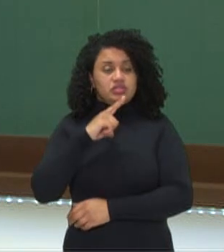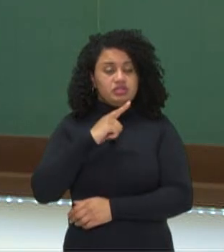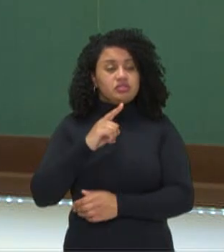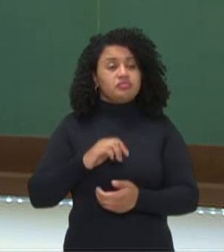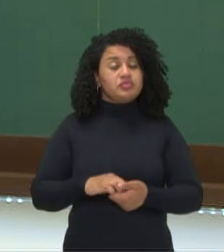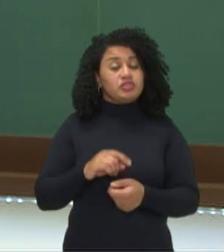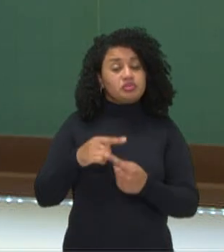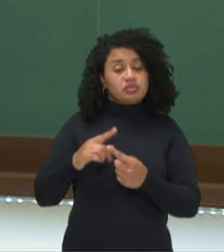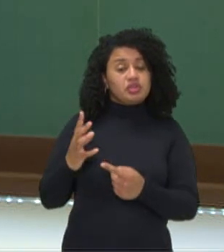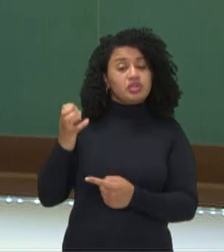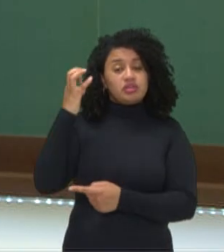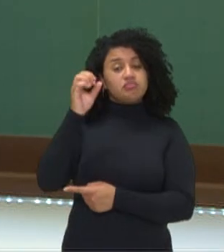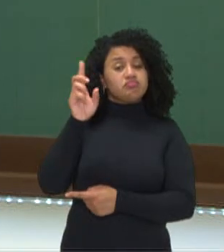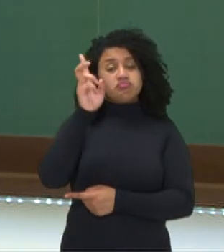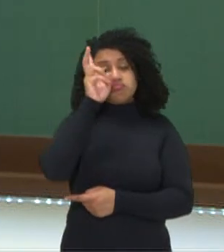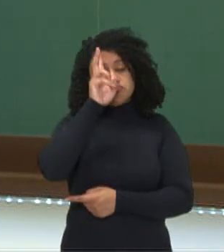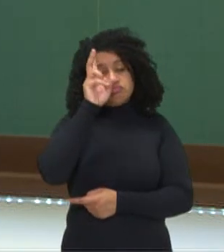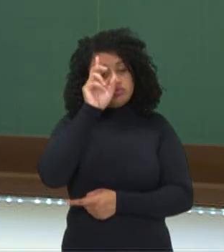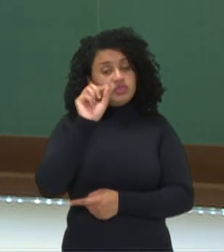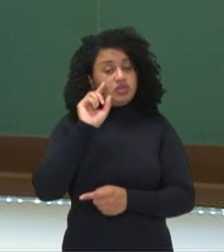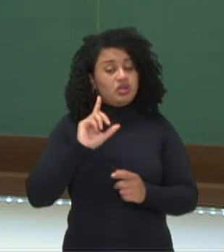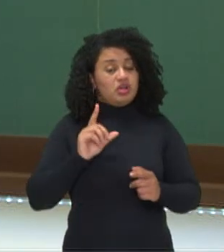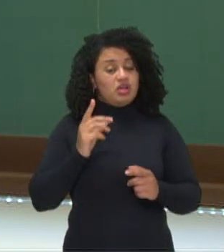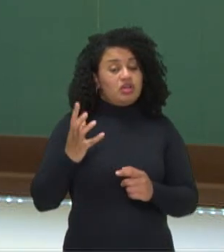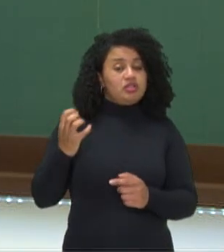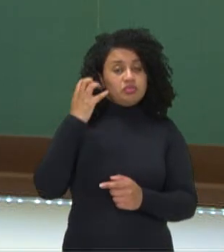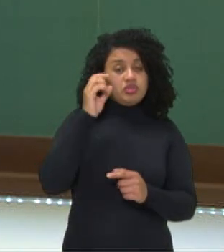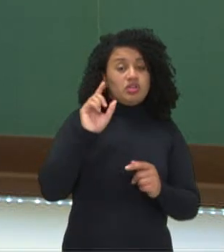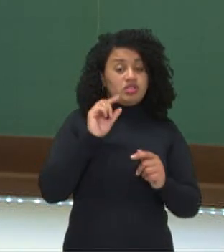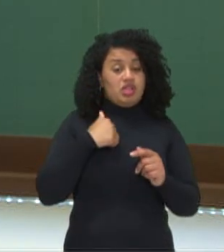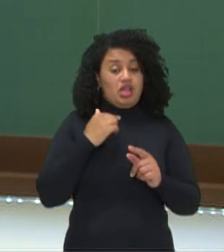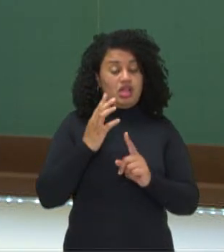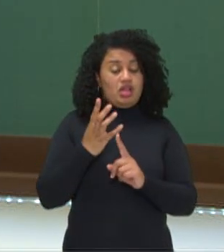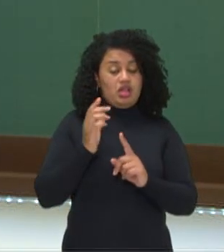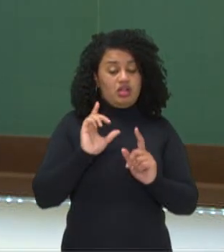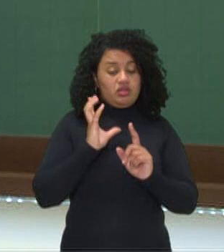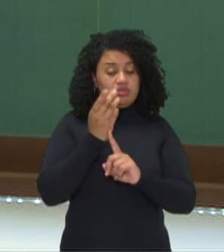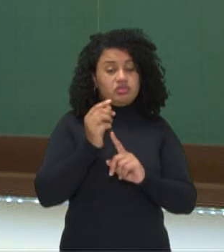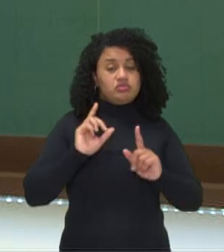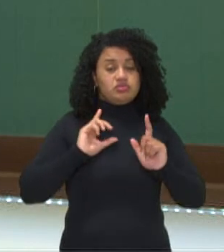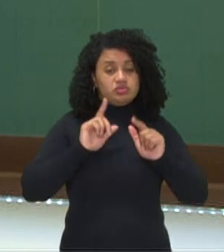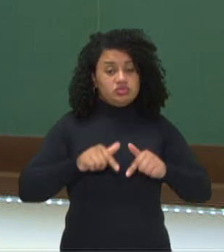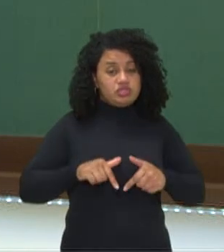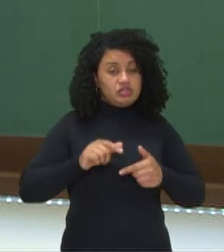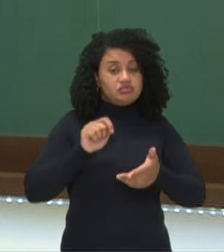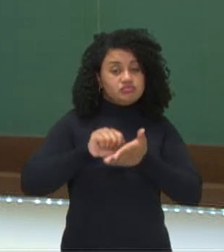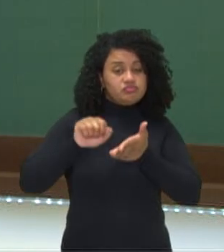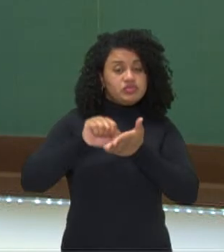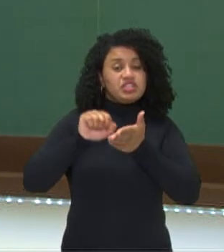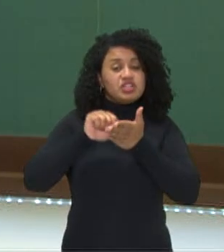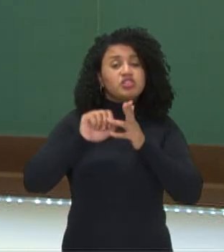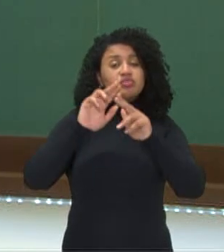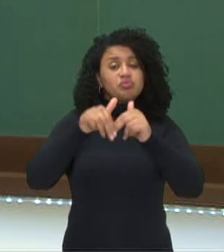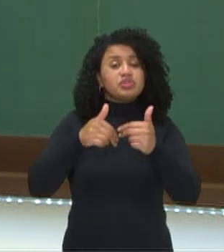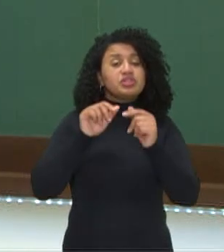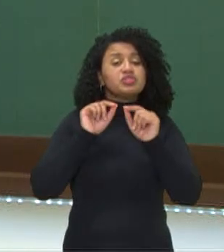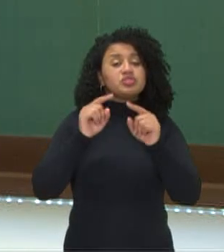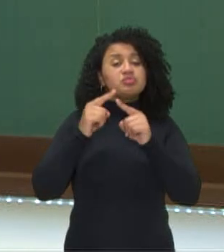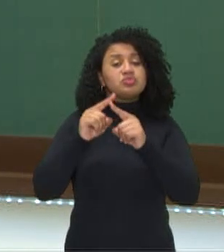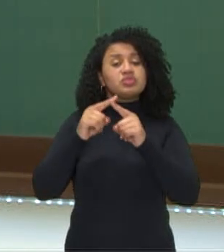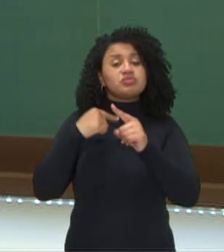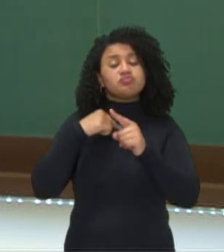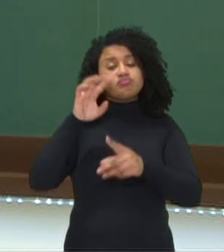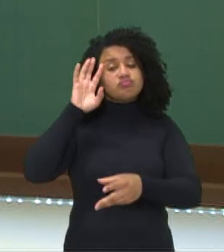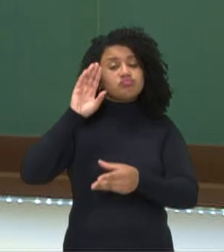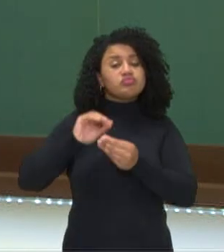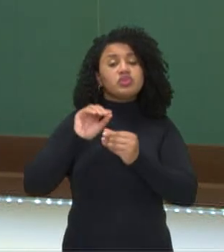Espinoza, para quem não se lembra, era um autor judeu e ele é expulso da sua religião justamente por compreender